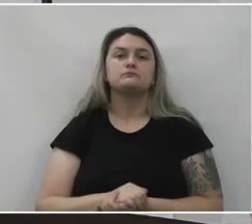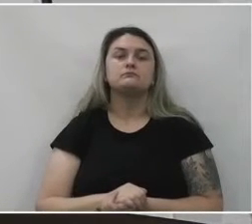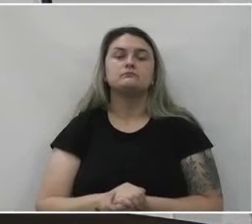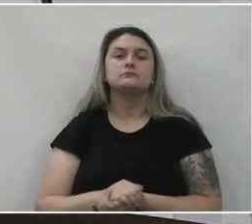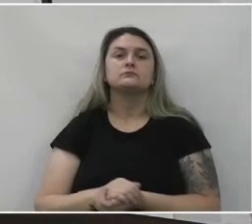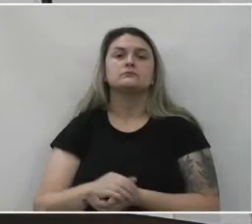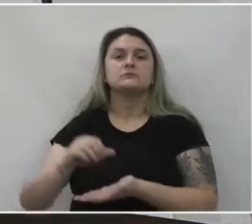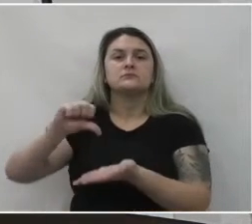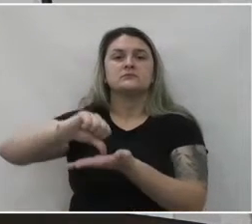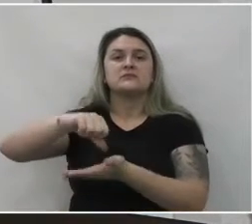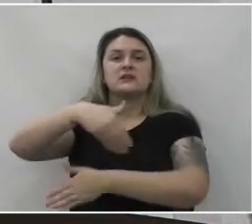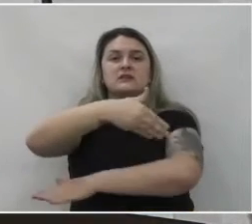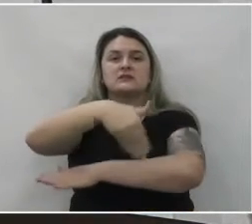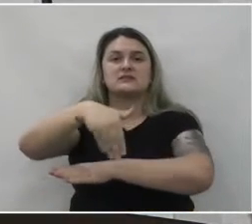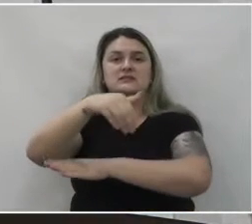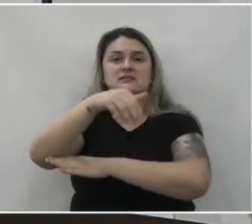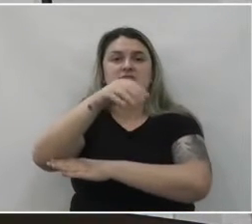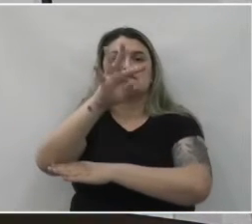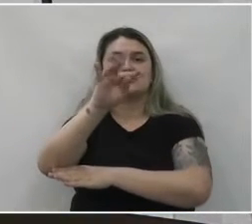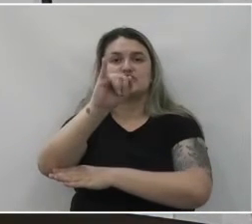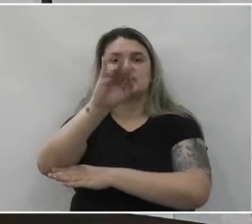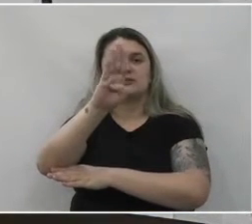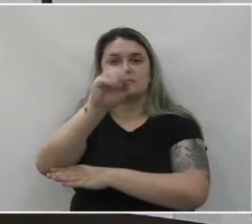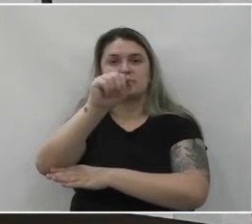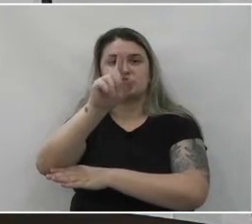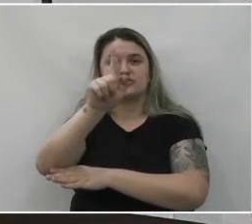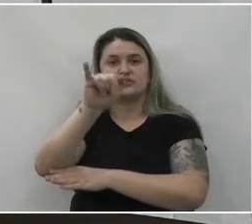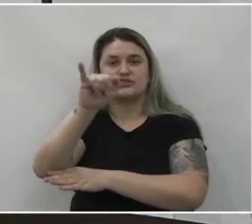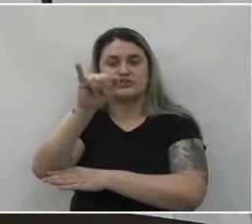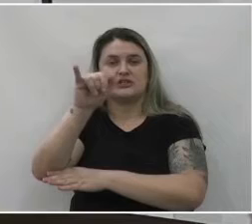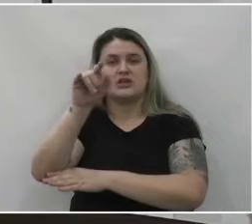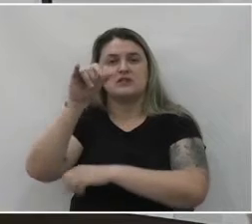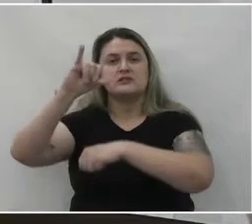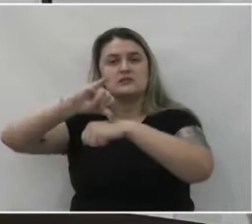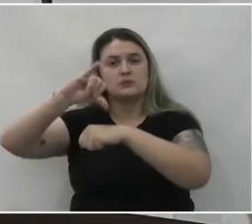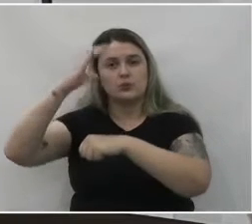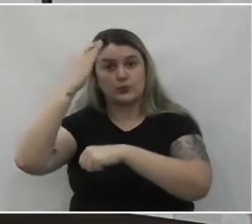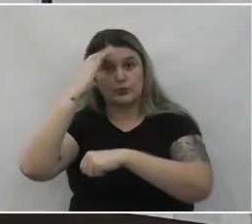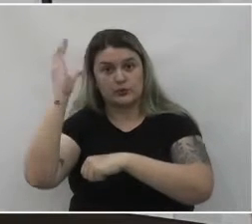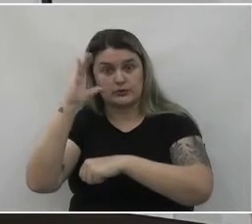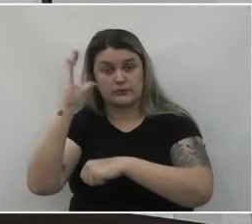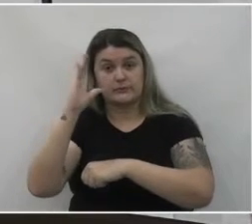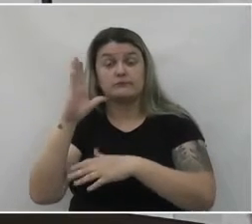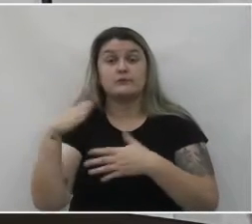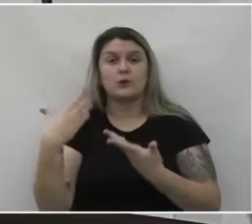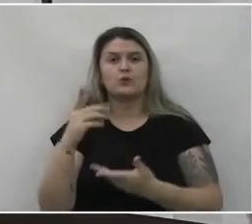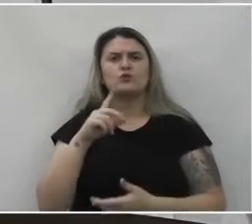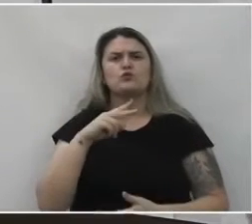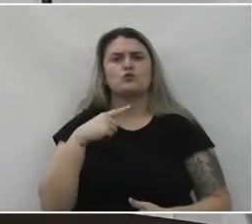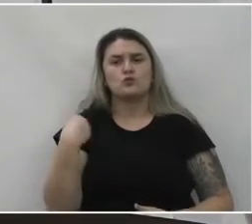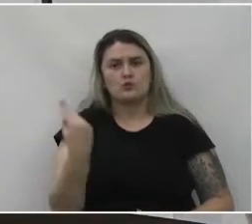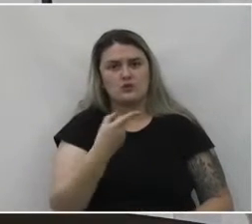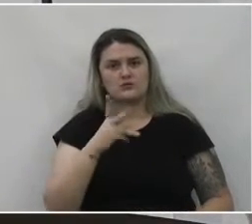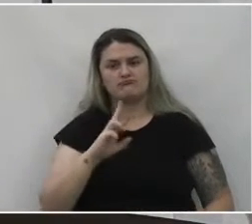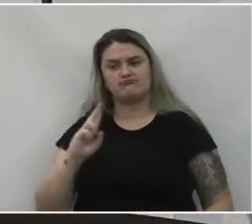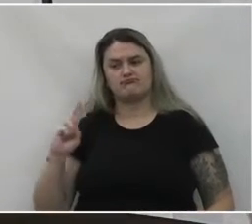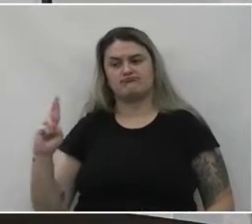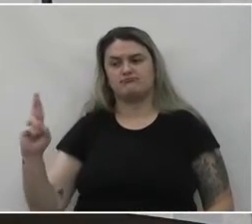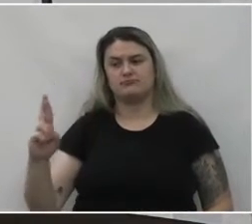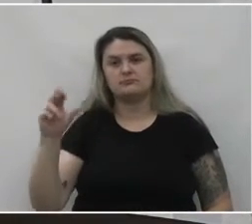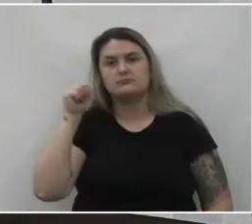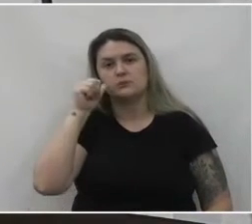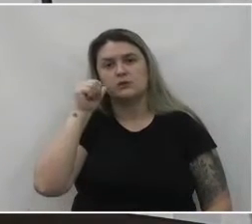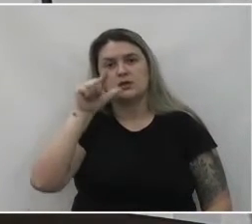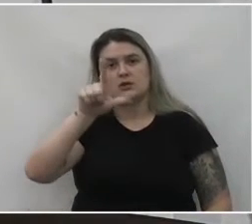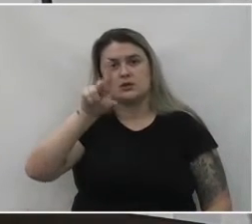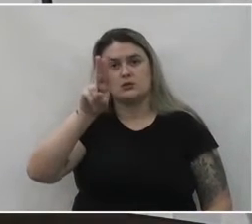sede na Rua Tibagi, no centro de Curitiba. Tendo como nossa representante a senhora Lourdes